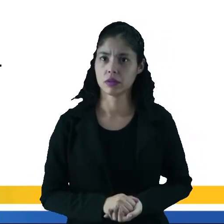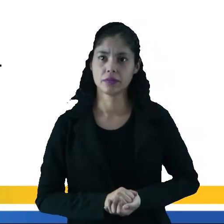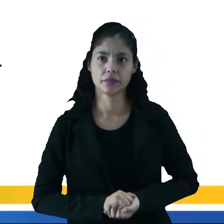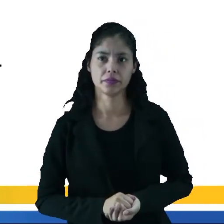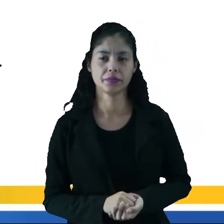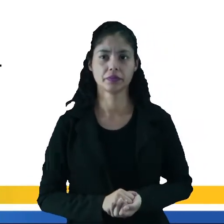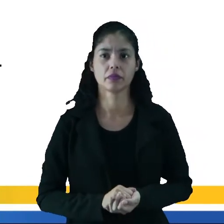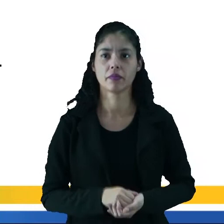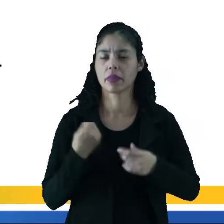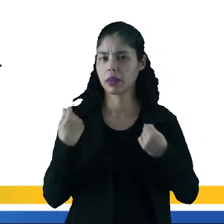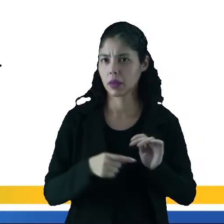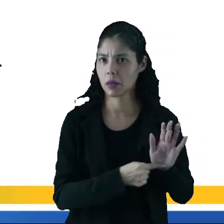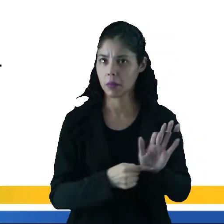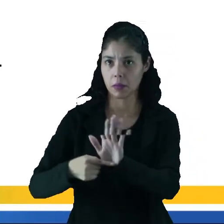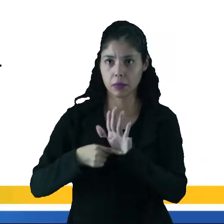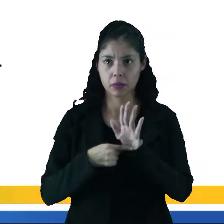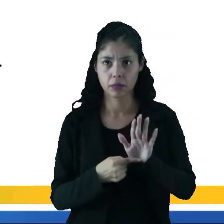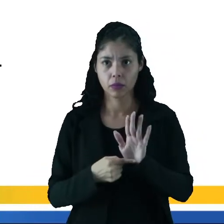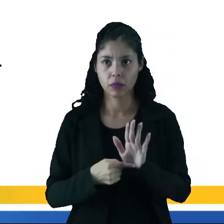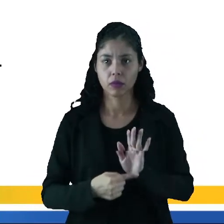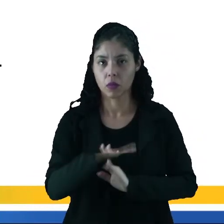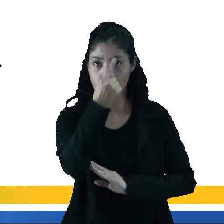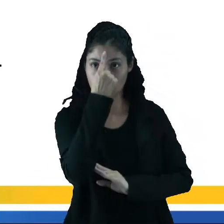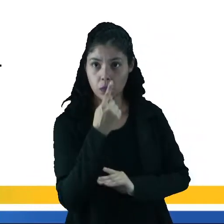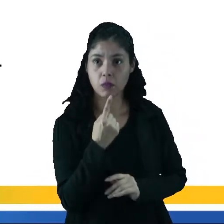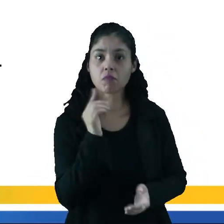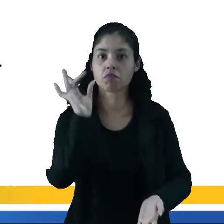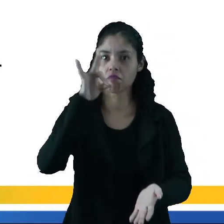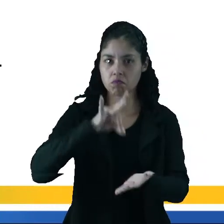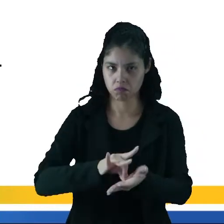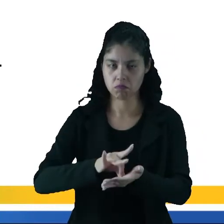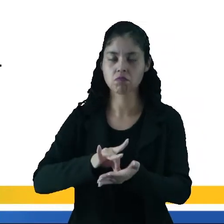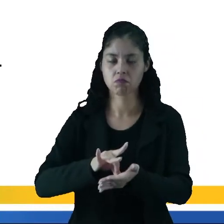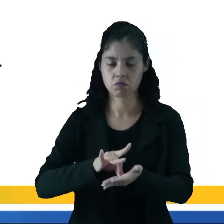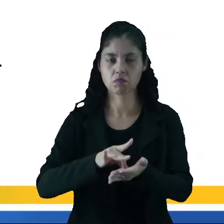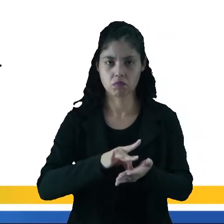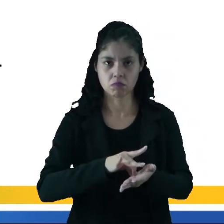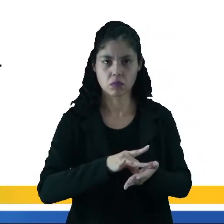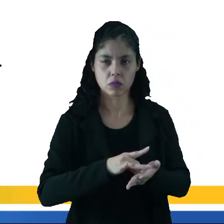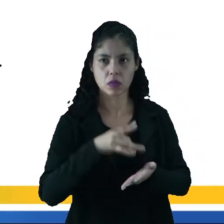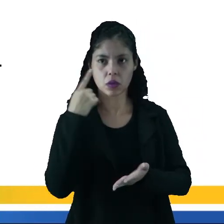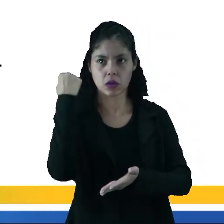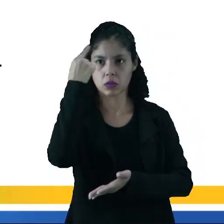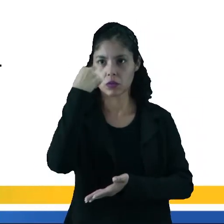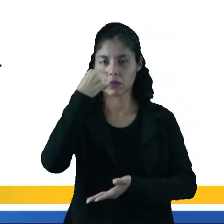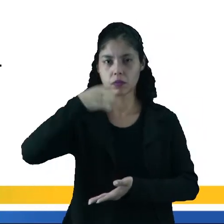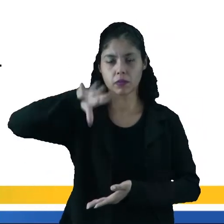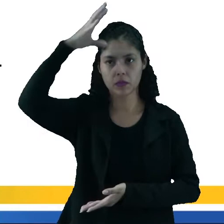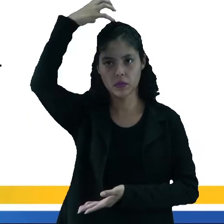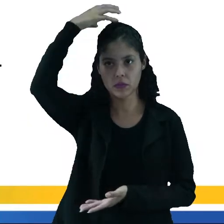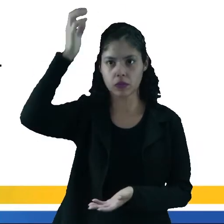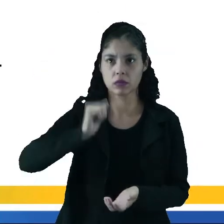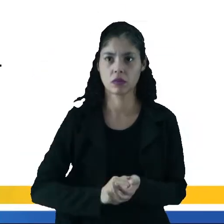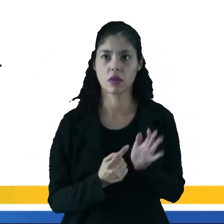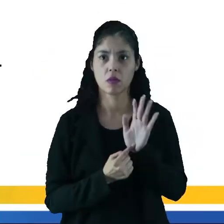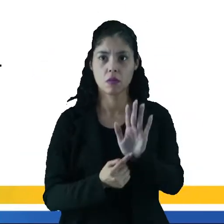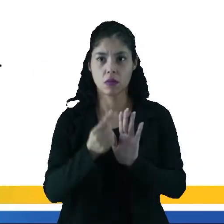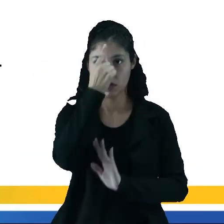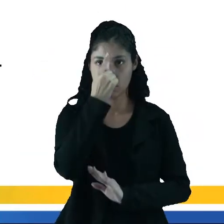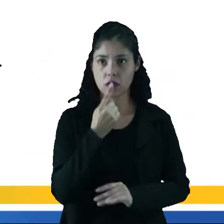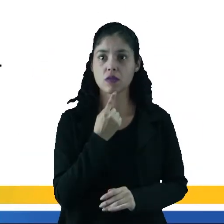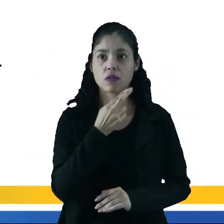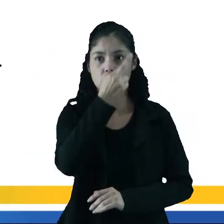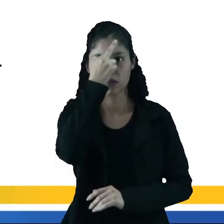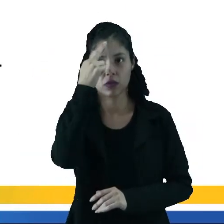Vamos lá. Porque ela apresenta um retrato realista da corte espanhola. Ela retrata figuras